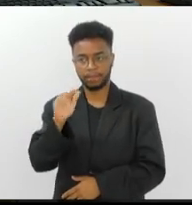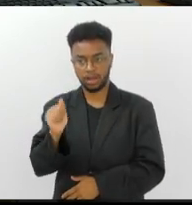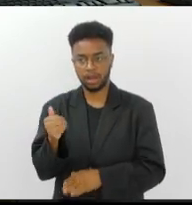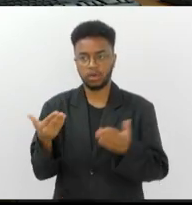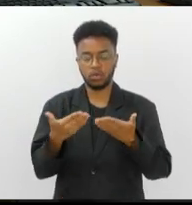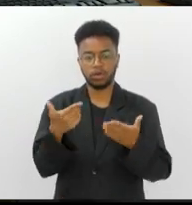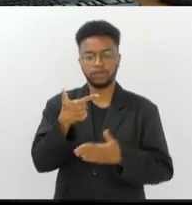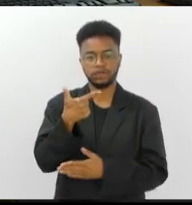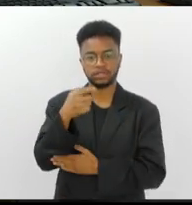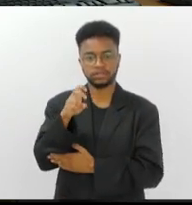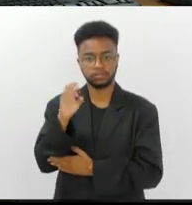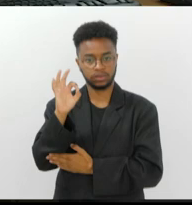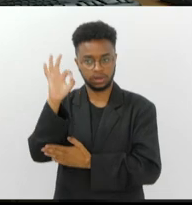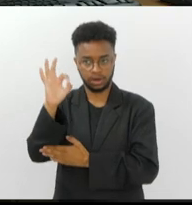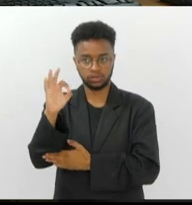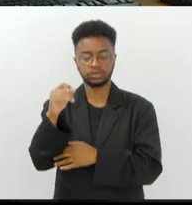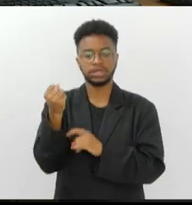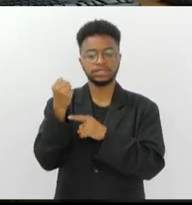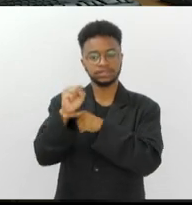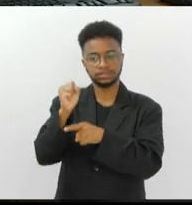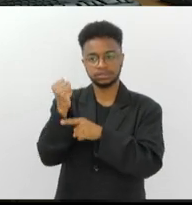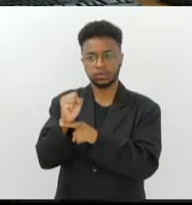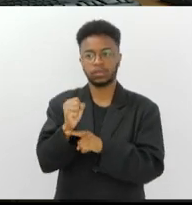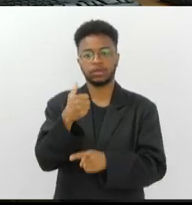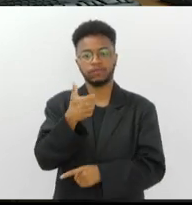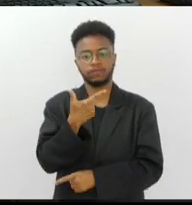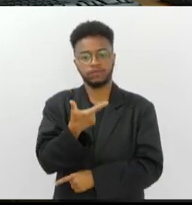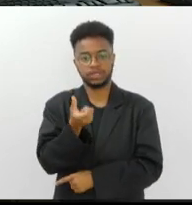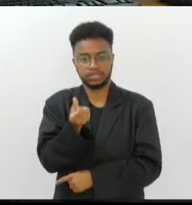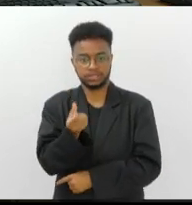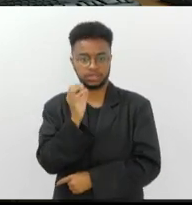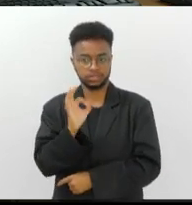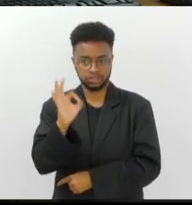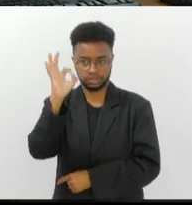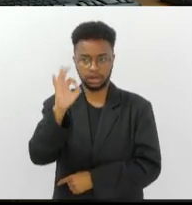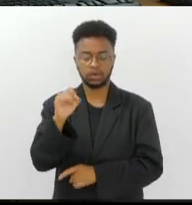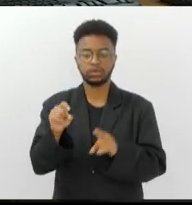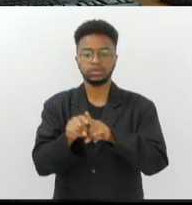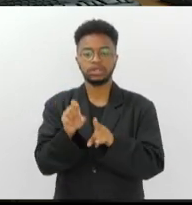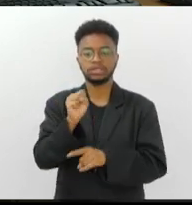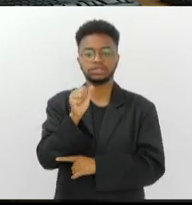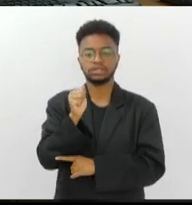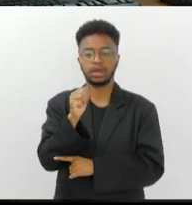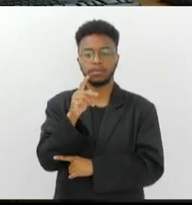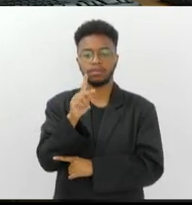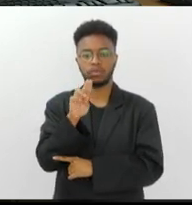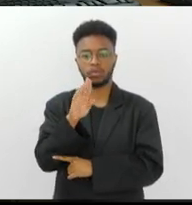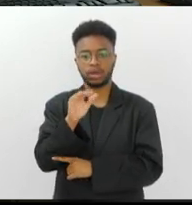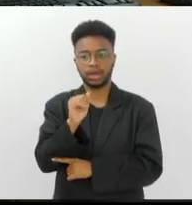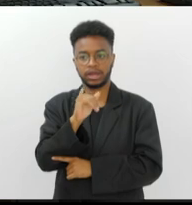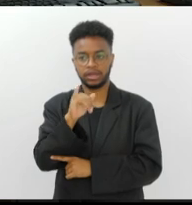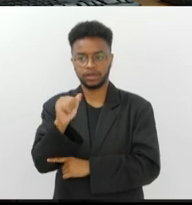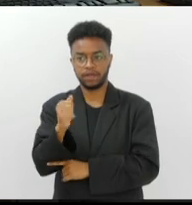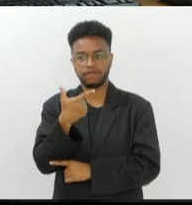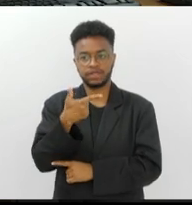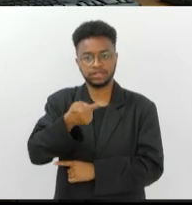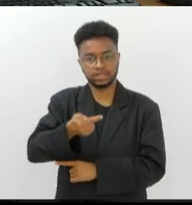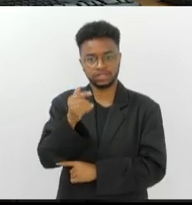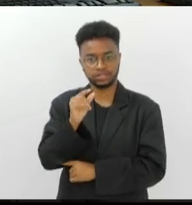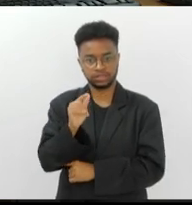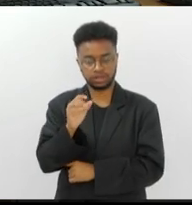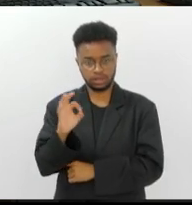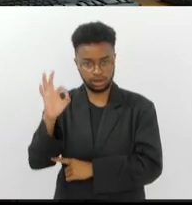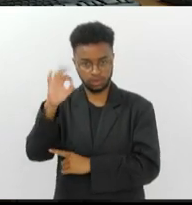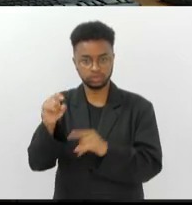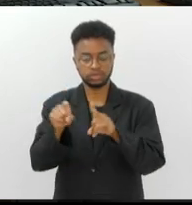Grande nublado, 25 graus, Saquarema também nublado, 26 graus, Sapucaia 27 graus,